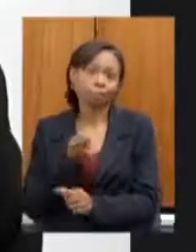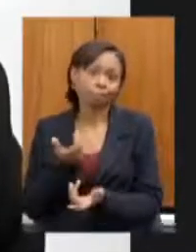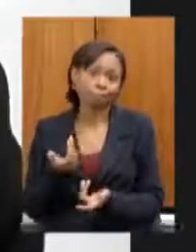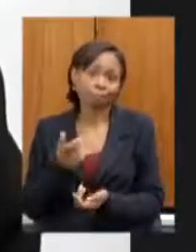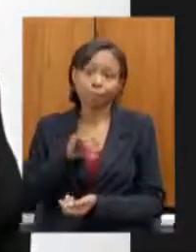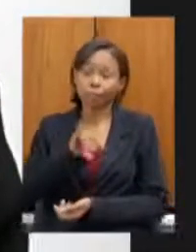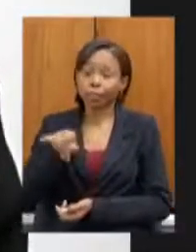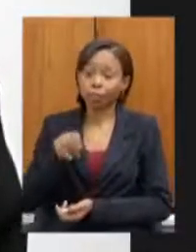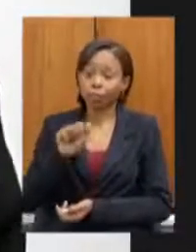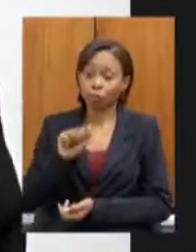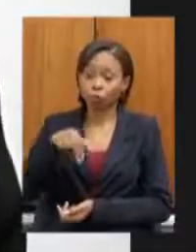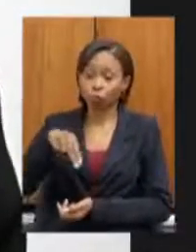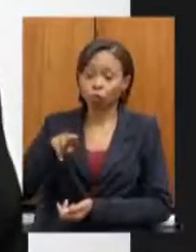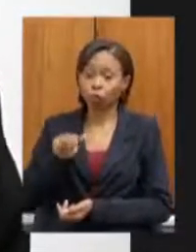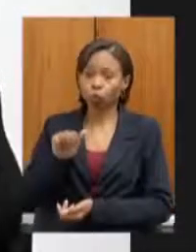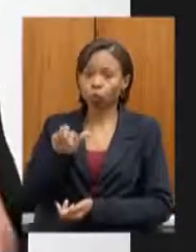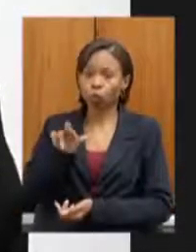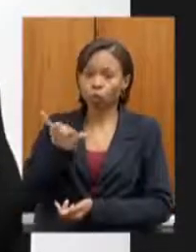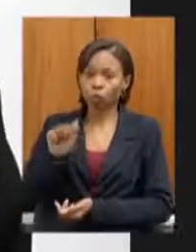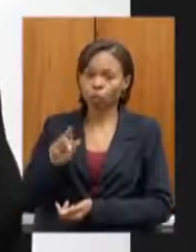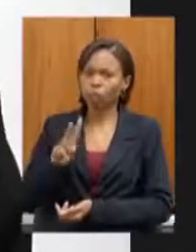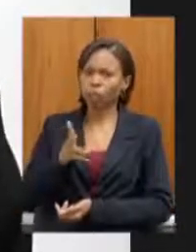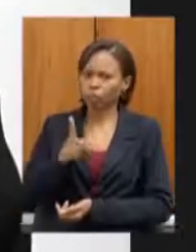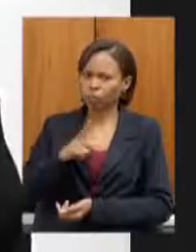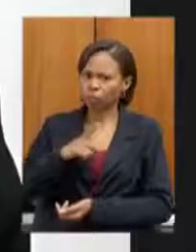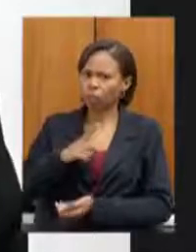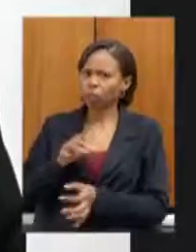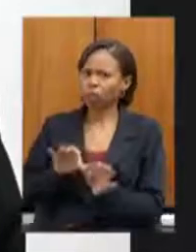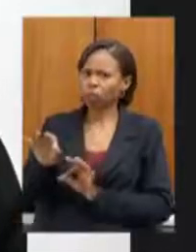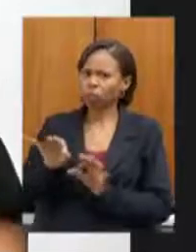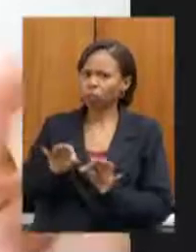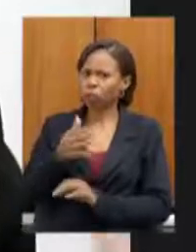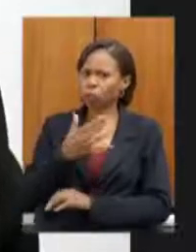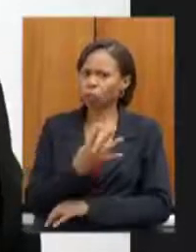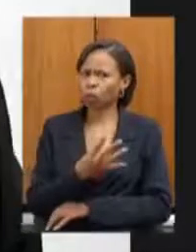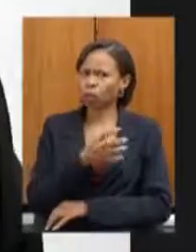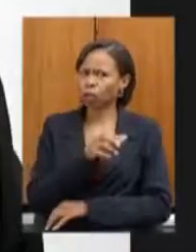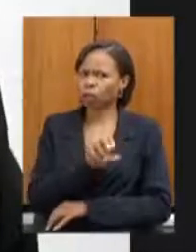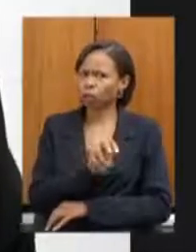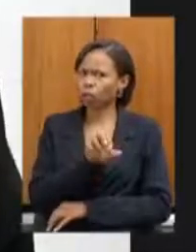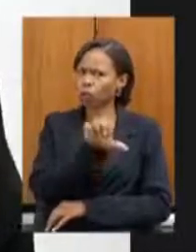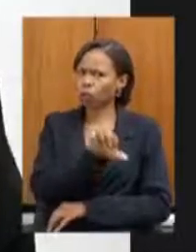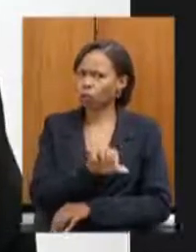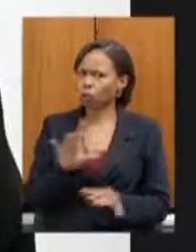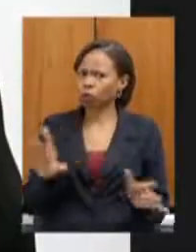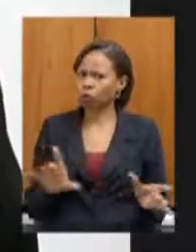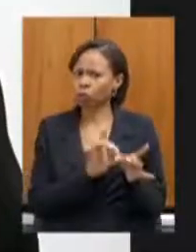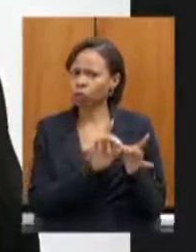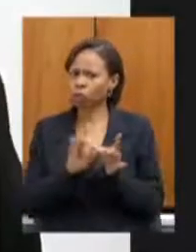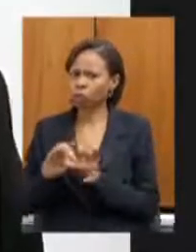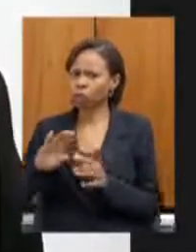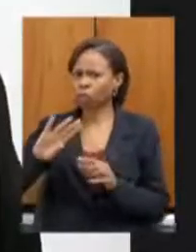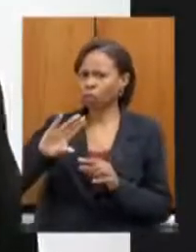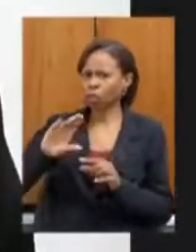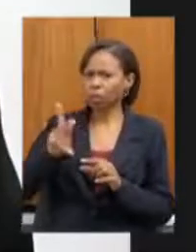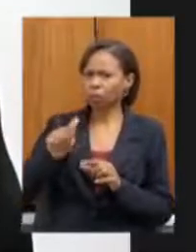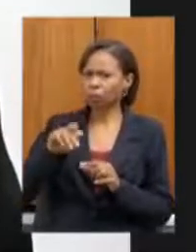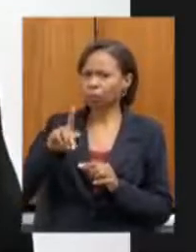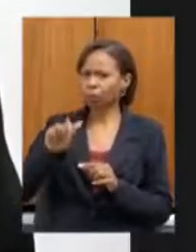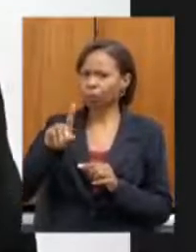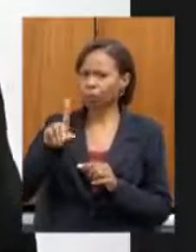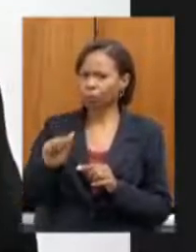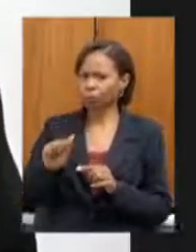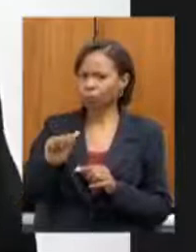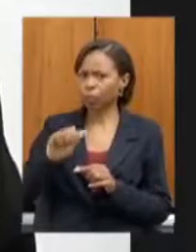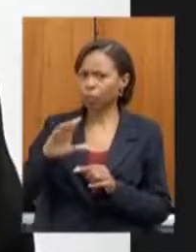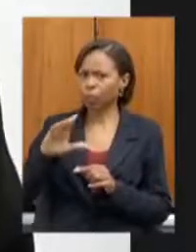um projeto inclusive em andamento o projeto para a estrada da 479 que interliga Chapada Gaúcha a maior cidade de produção de